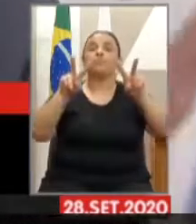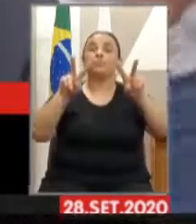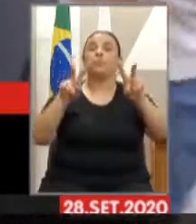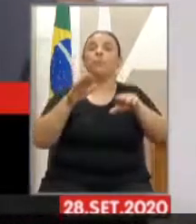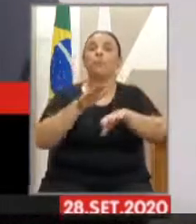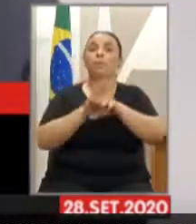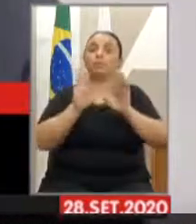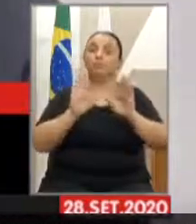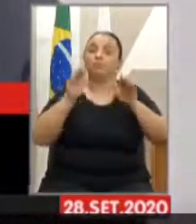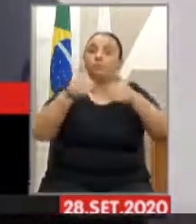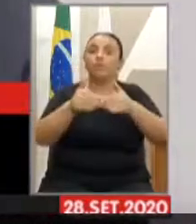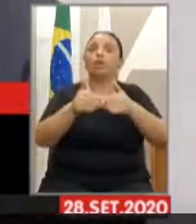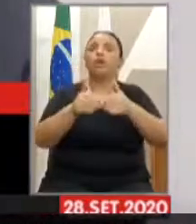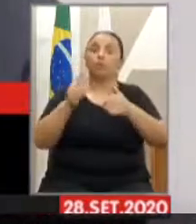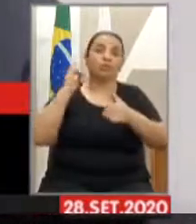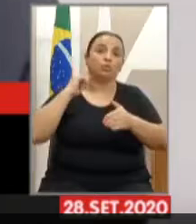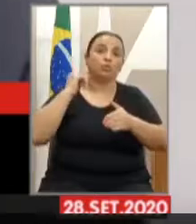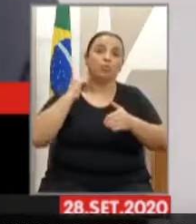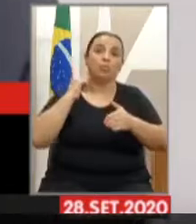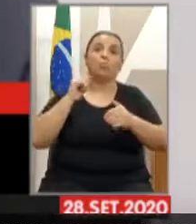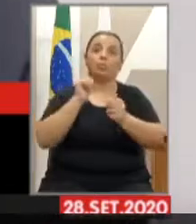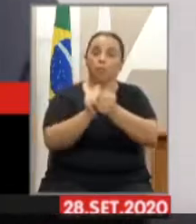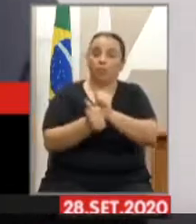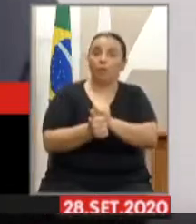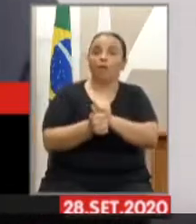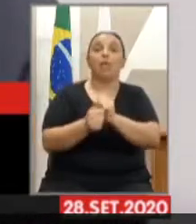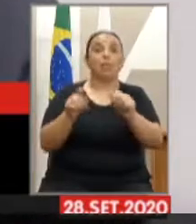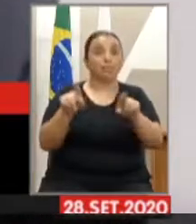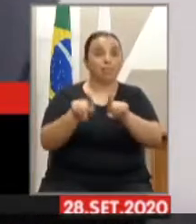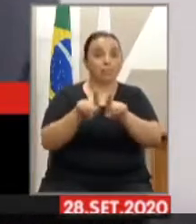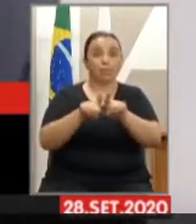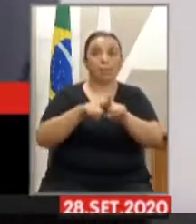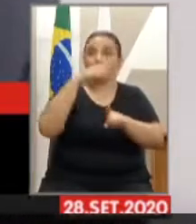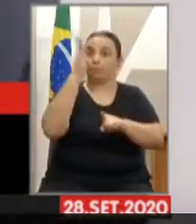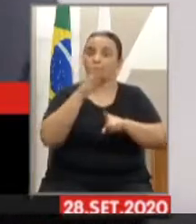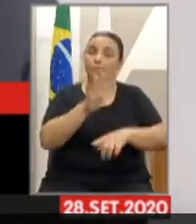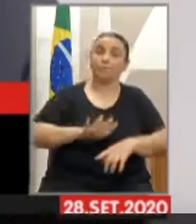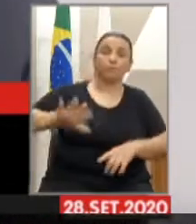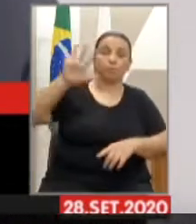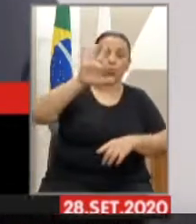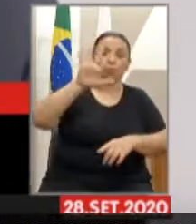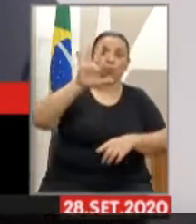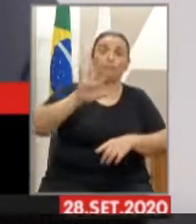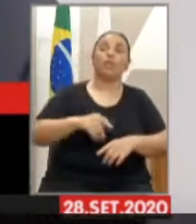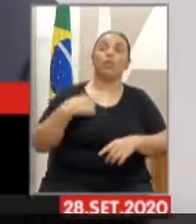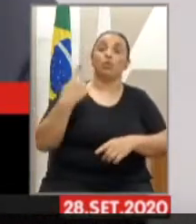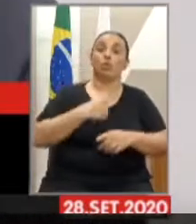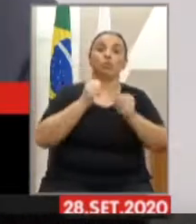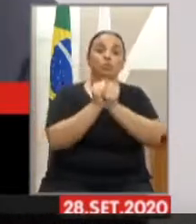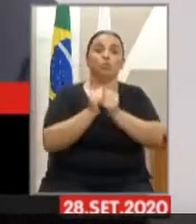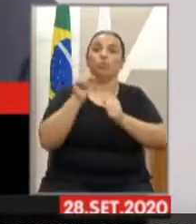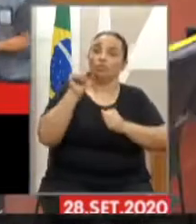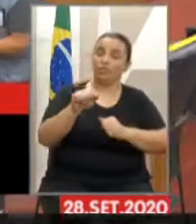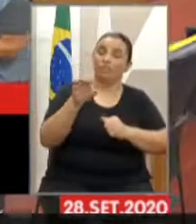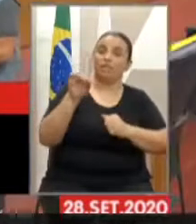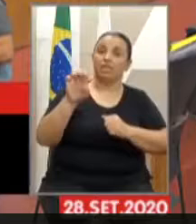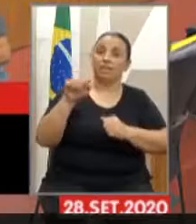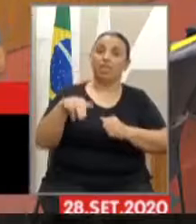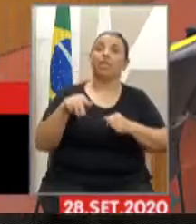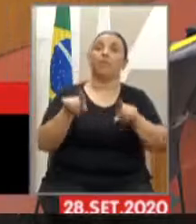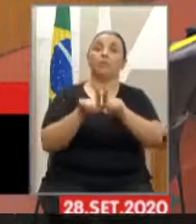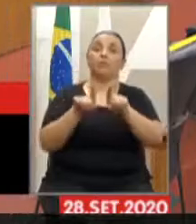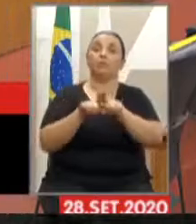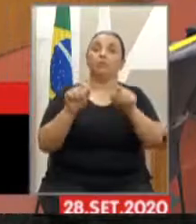não só no estado de Minas Gerais, mas no Brasil como um todo. Estamos aqui, Denner, junto com você, junto com a federação, na